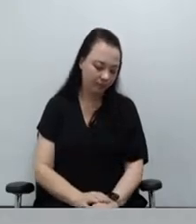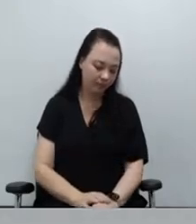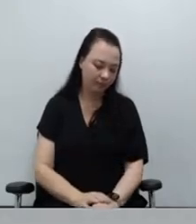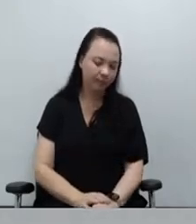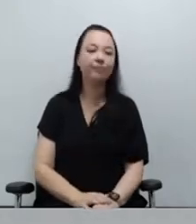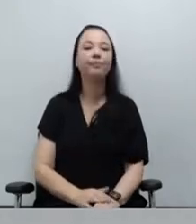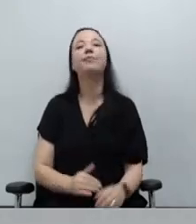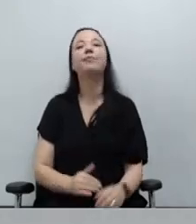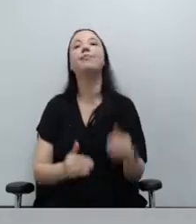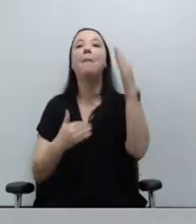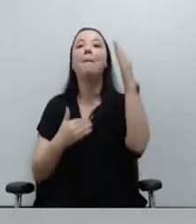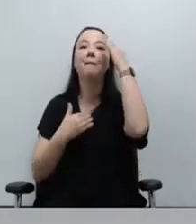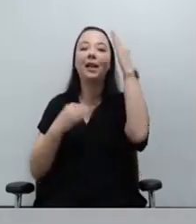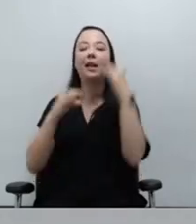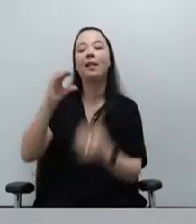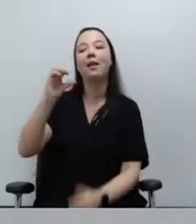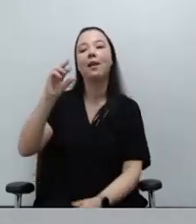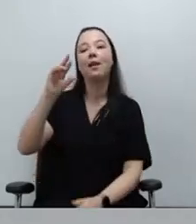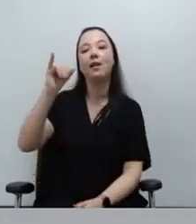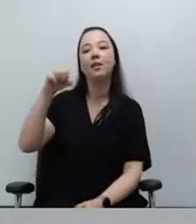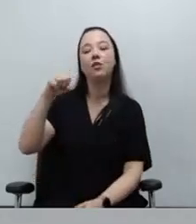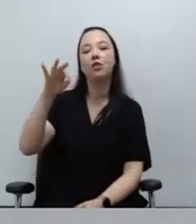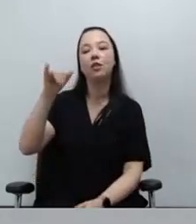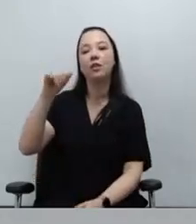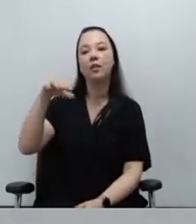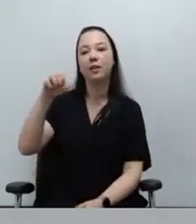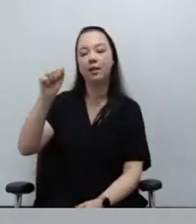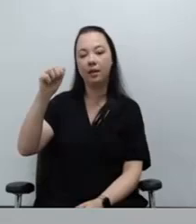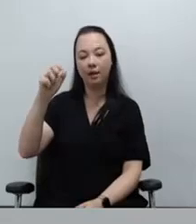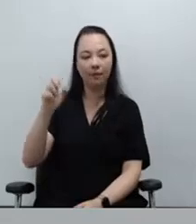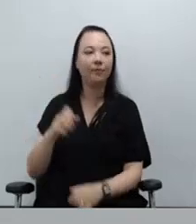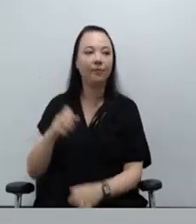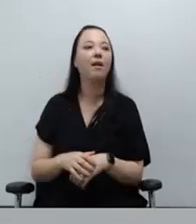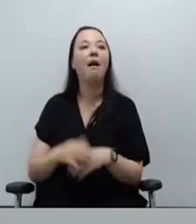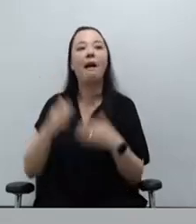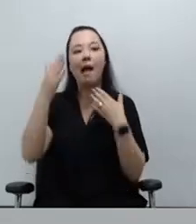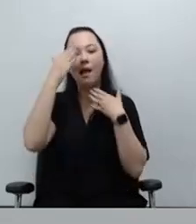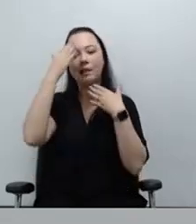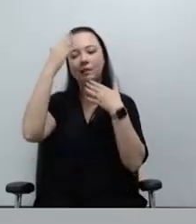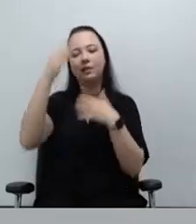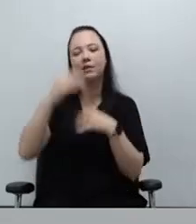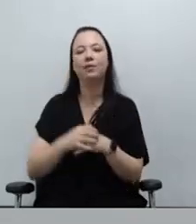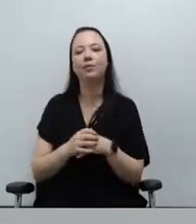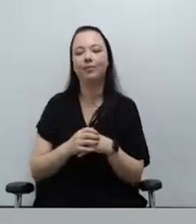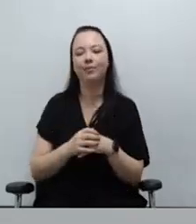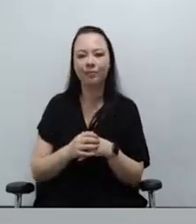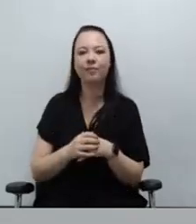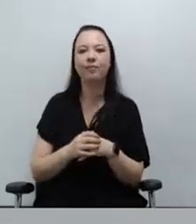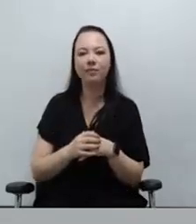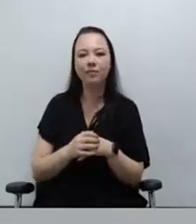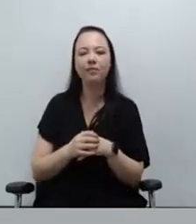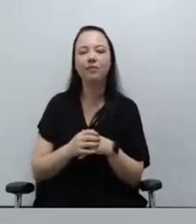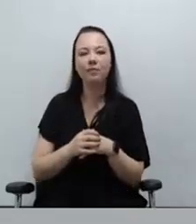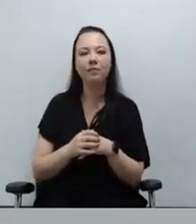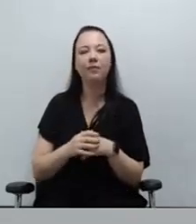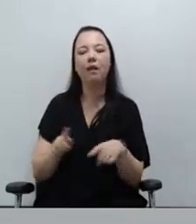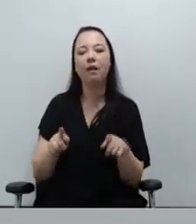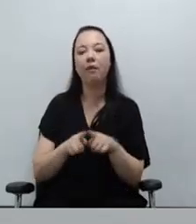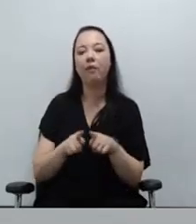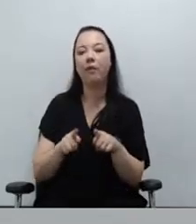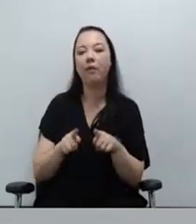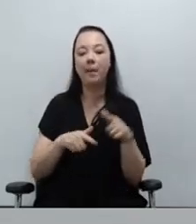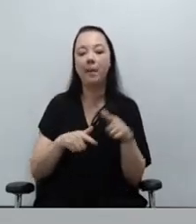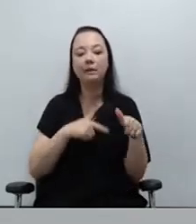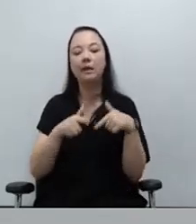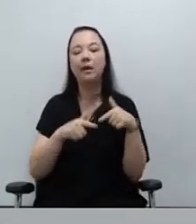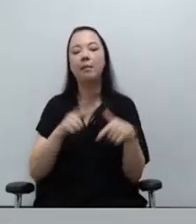Obrigada, Cristiane. Agradeço as palavras em nome da Defensora Pública-Geral e também agradeço imensamente o